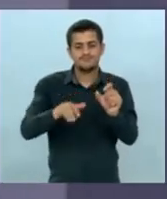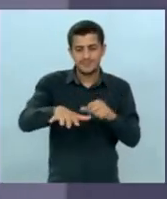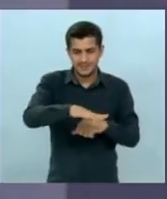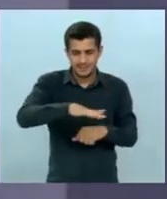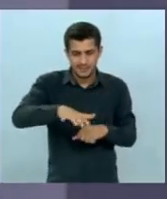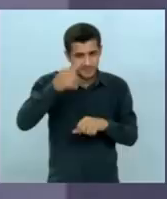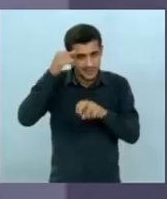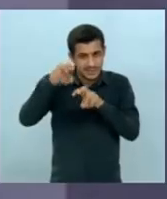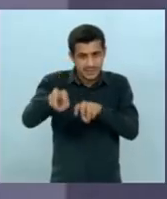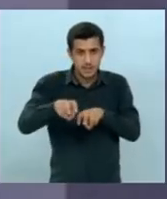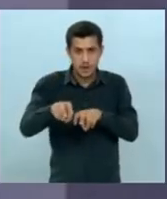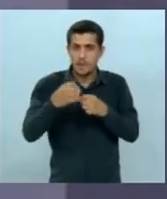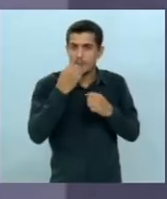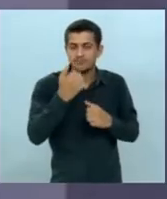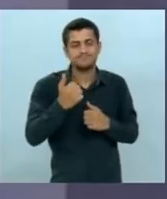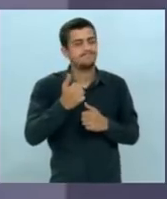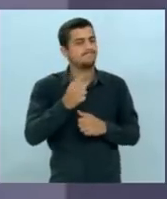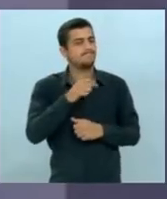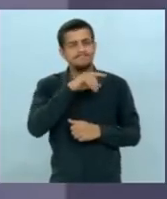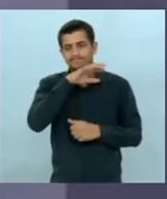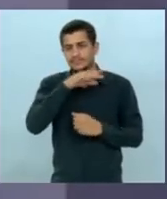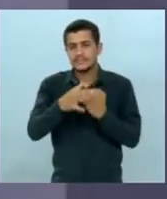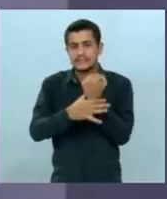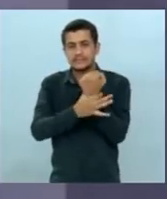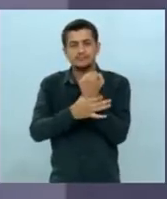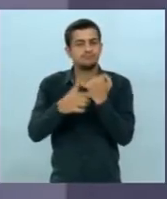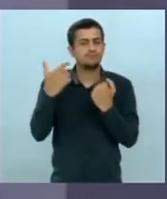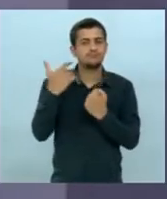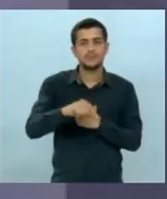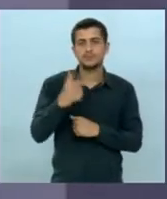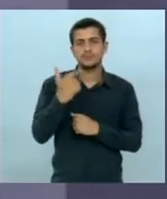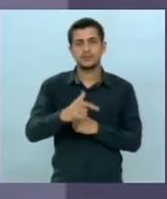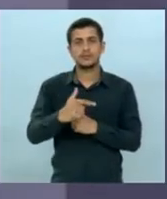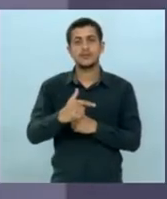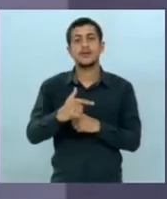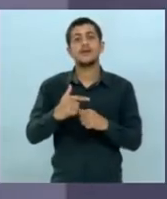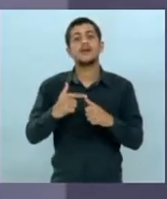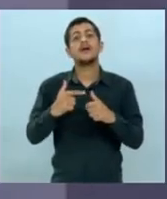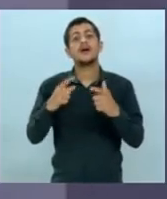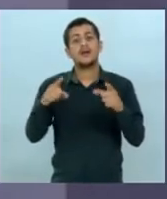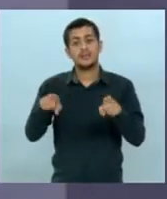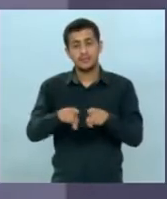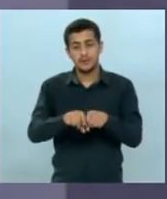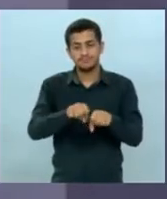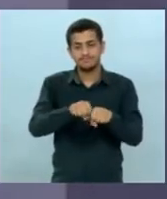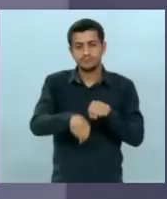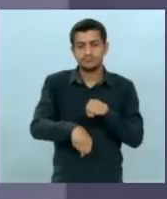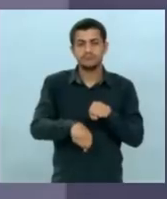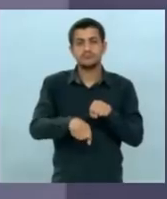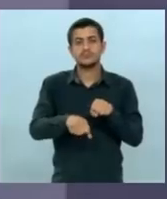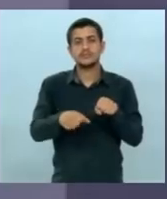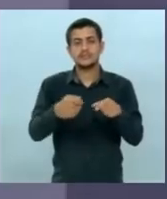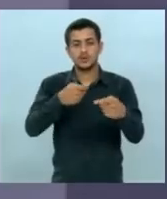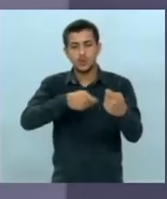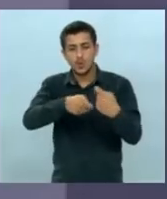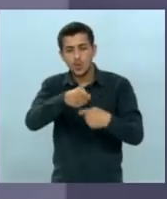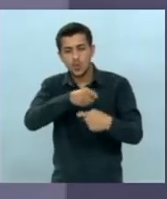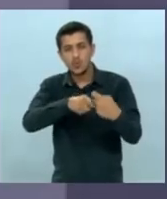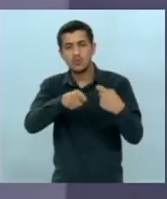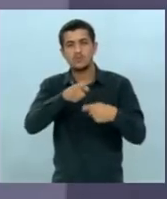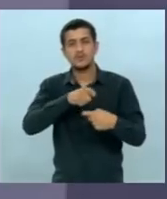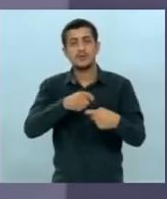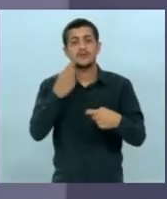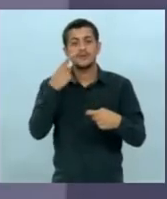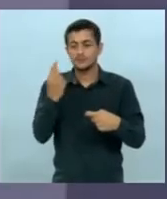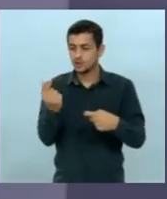inseguro. É evidente que essa insegurança ela traz um prejuízo econômico muito grande. Quer dizer, e o